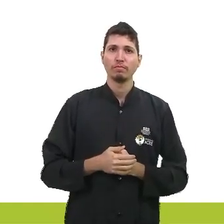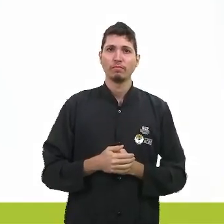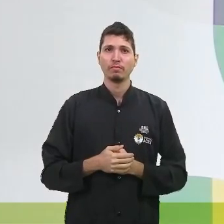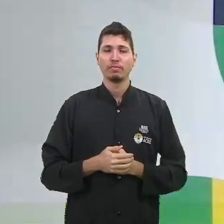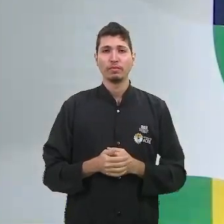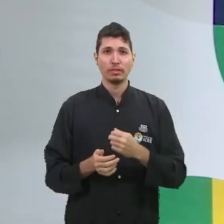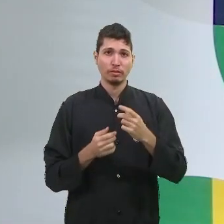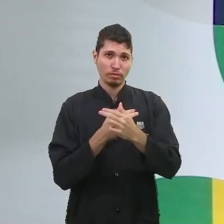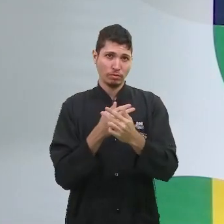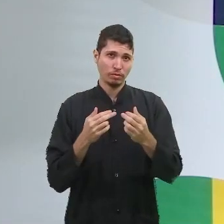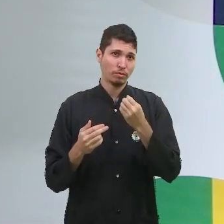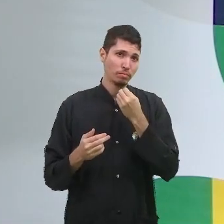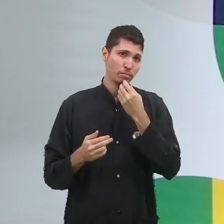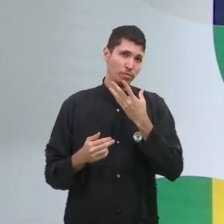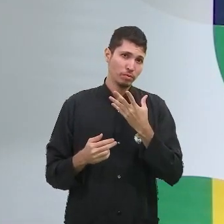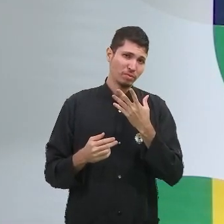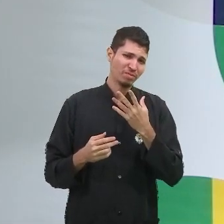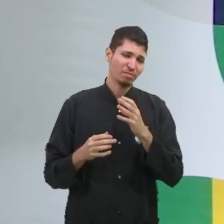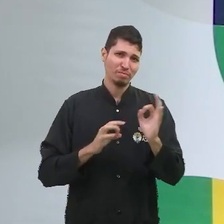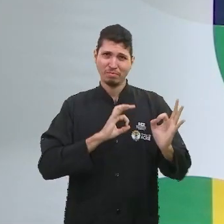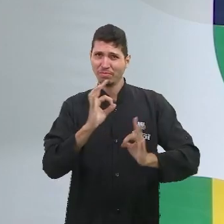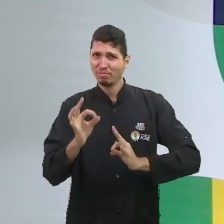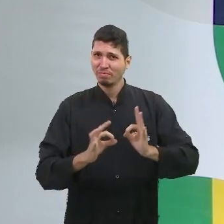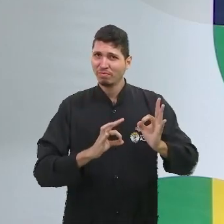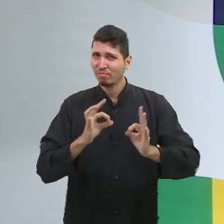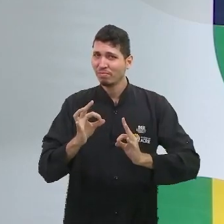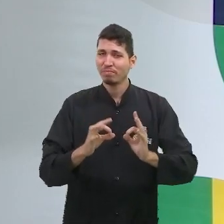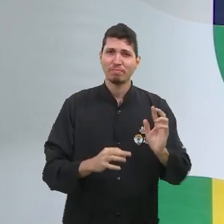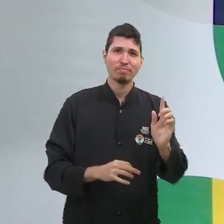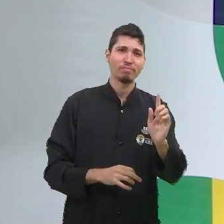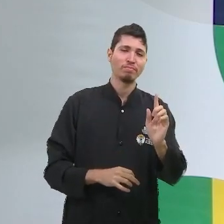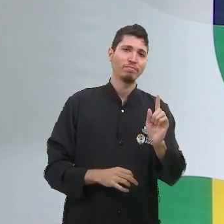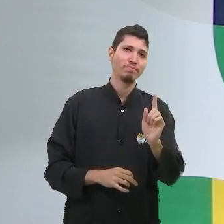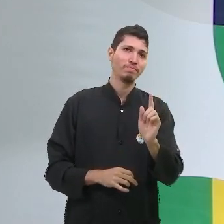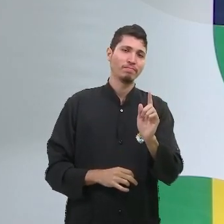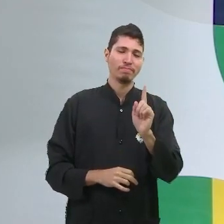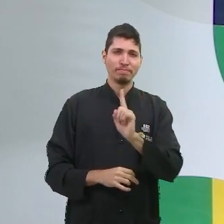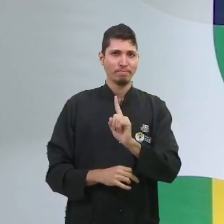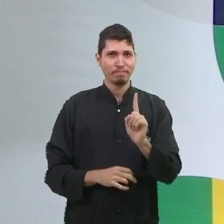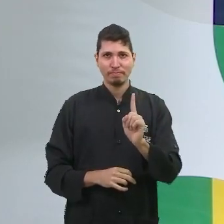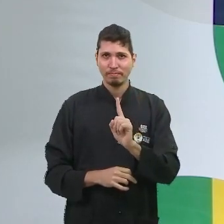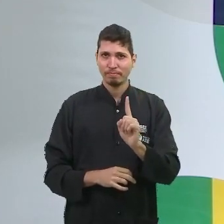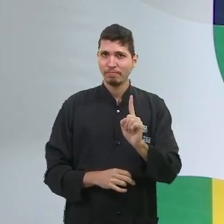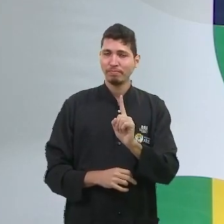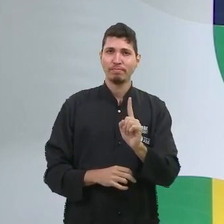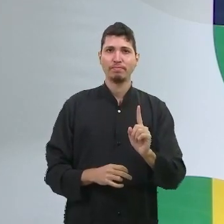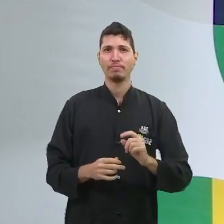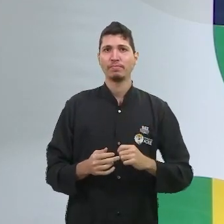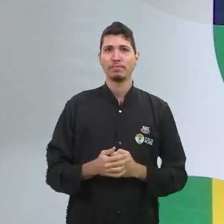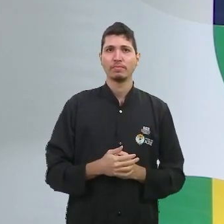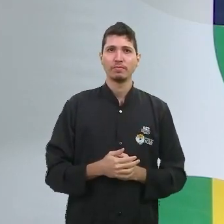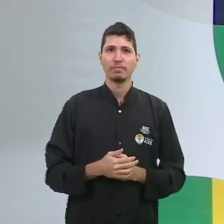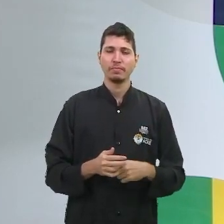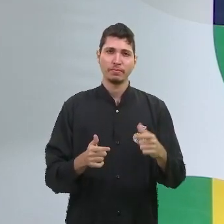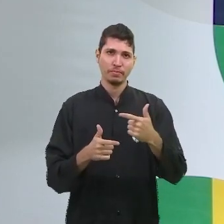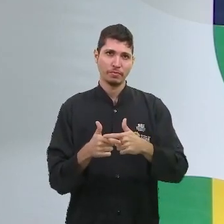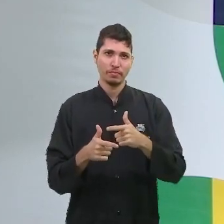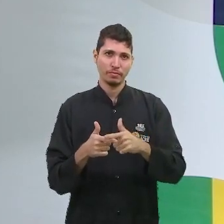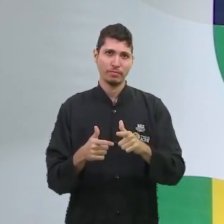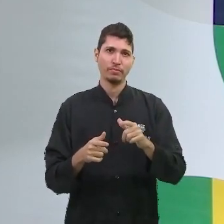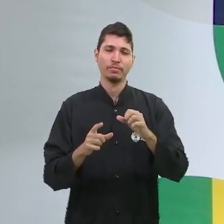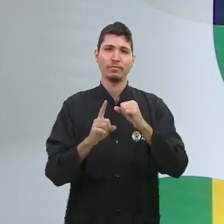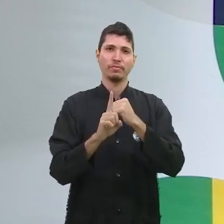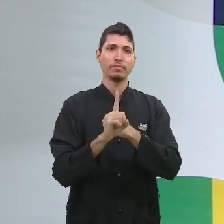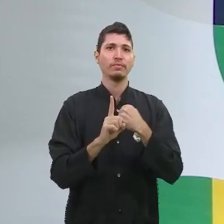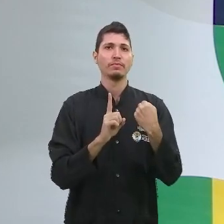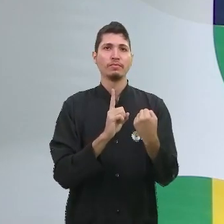sempre foram bem distribuídos. É a partir daí que nós temos um problema social, inclusive muito